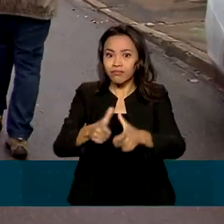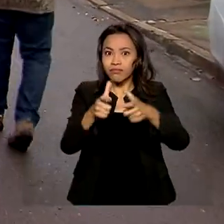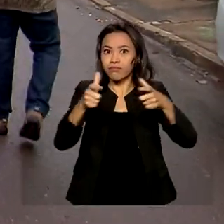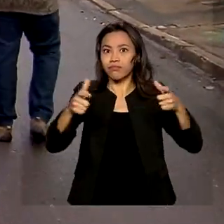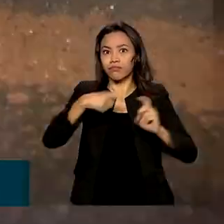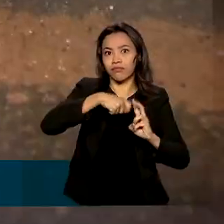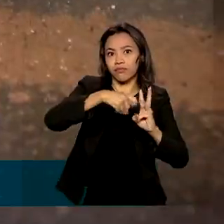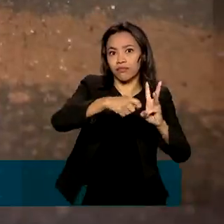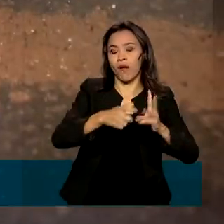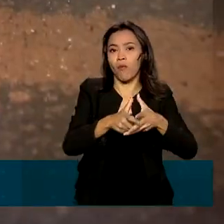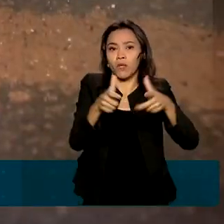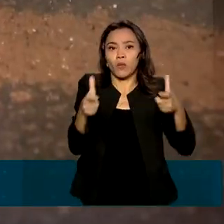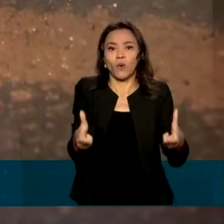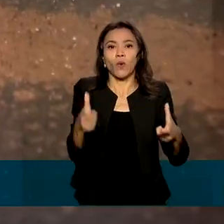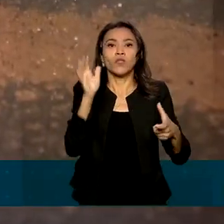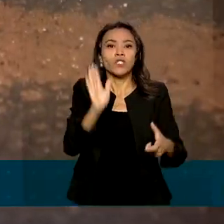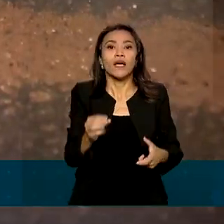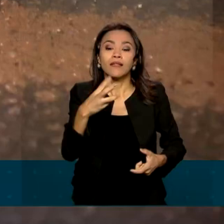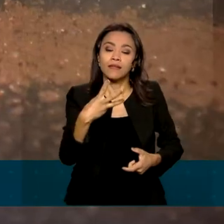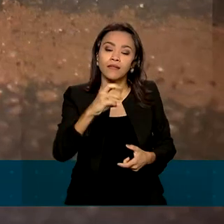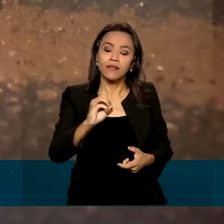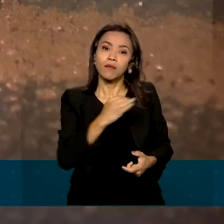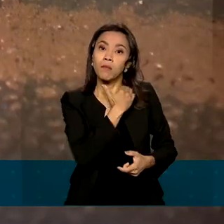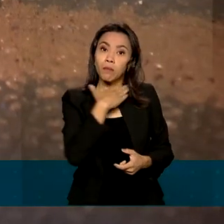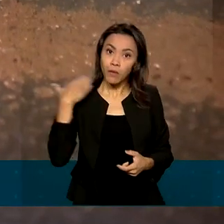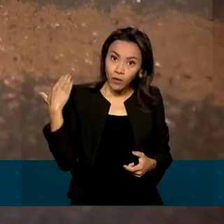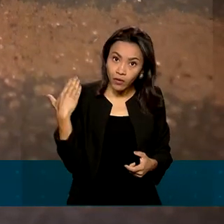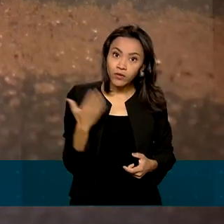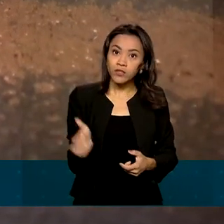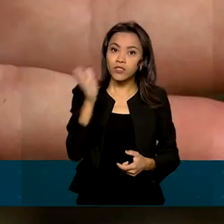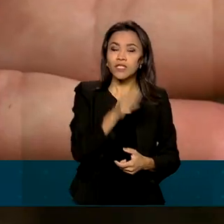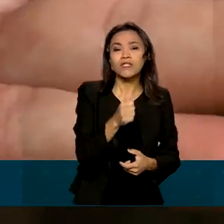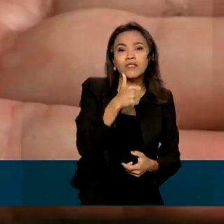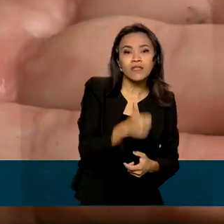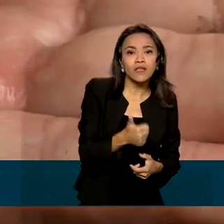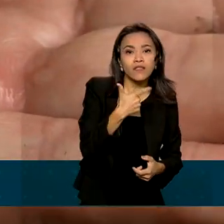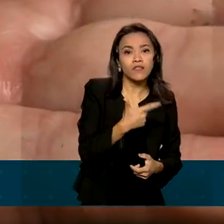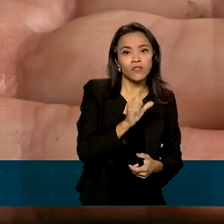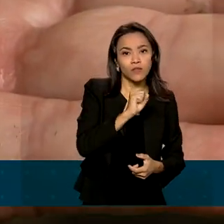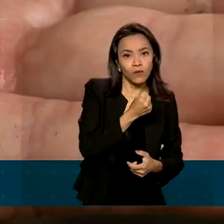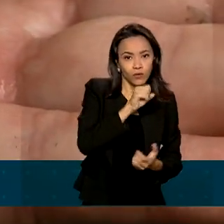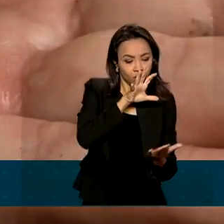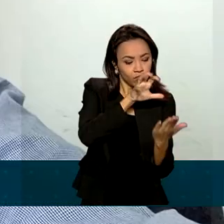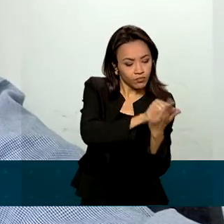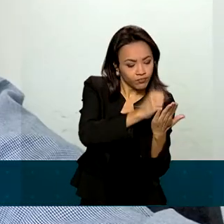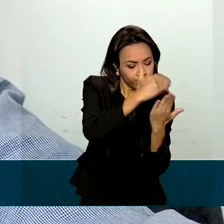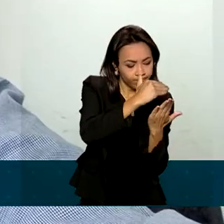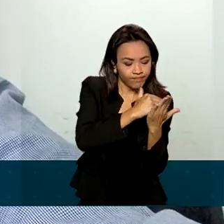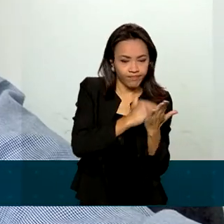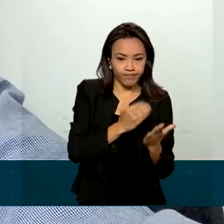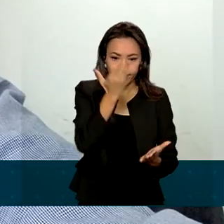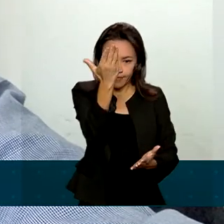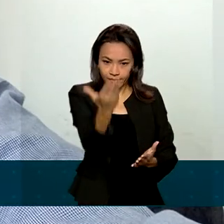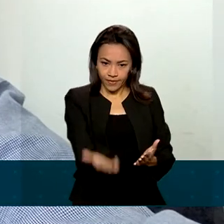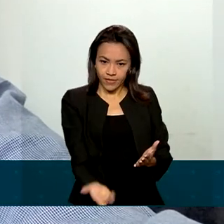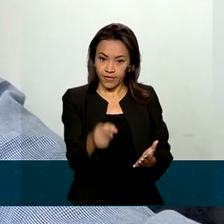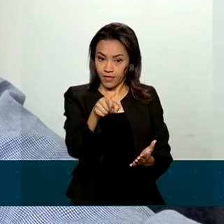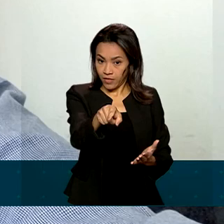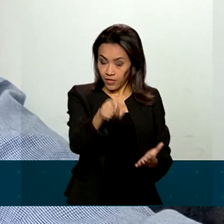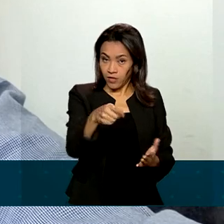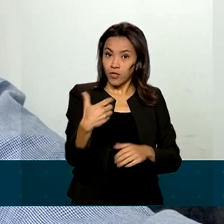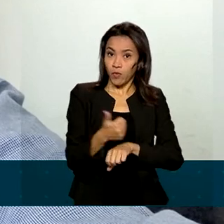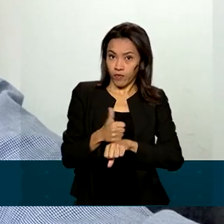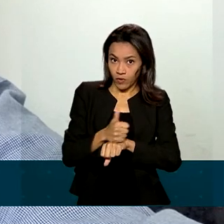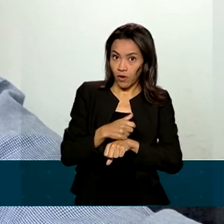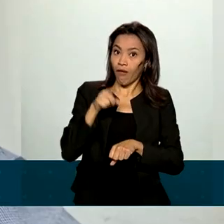ano passado. Foram 30 mortes e mais de 128 mil registros. O jornalista Fernando Brito